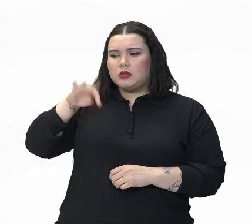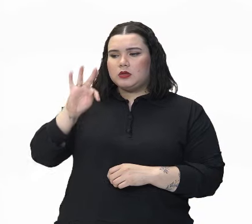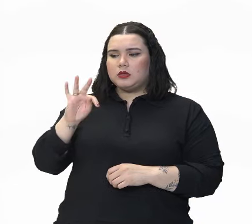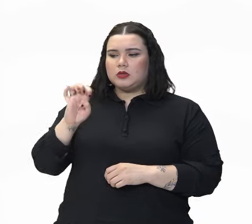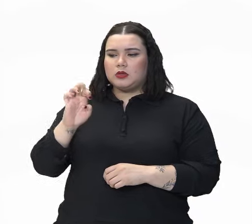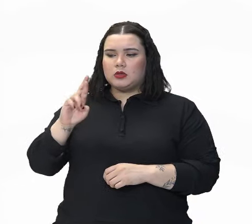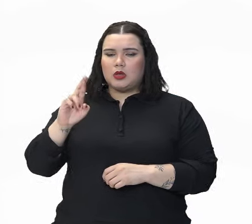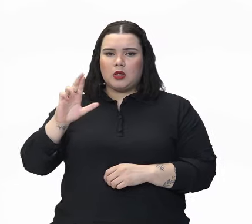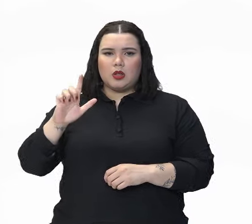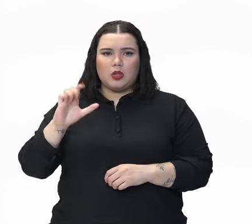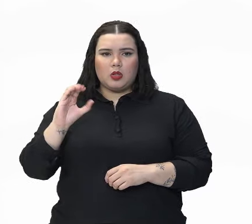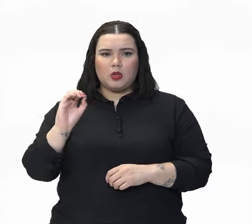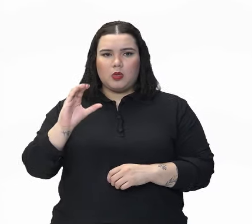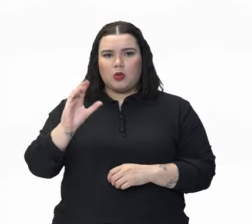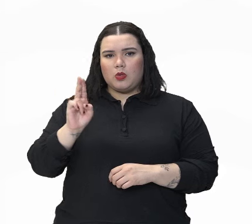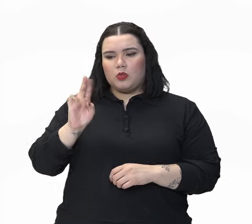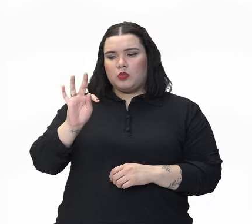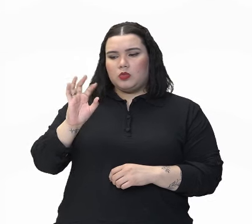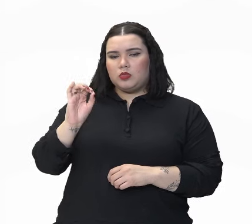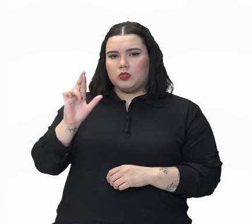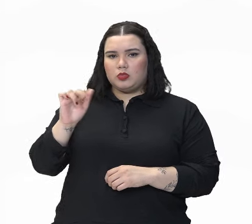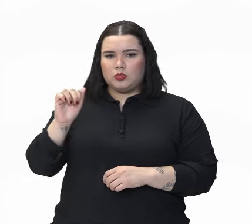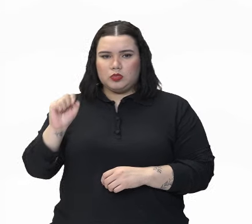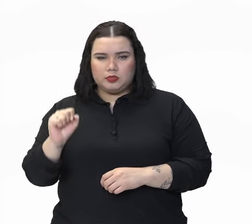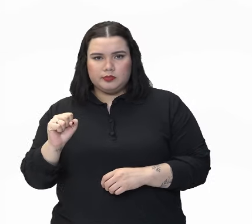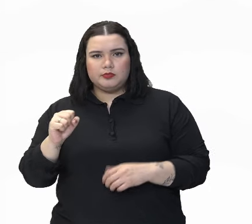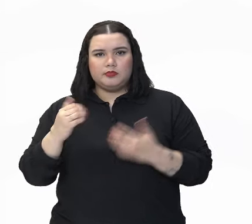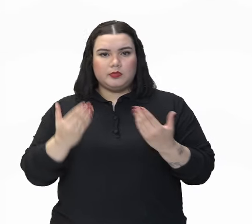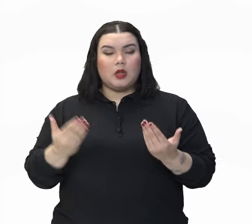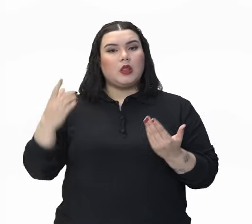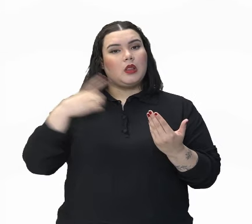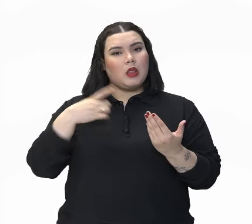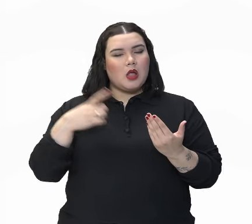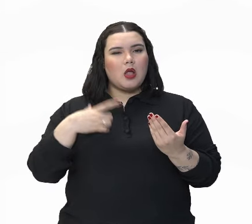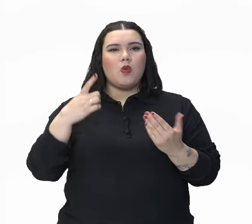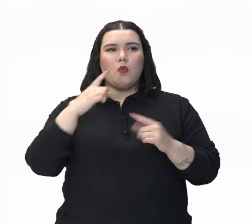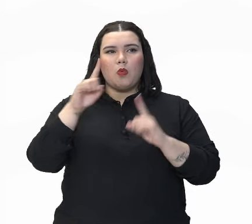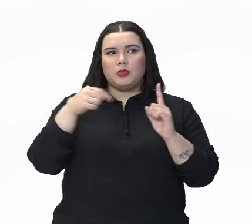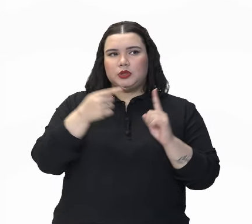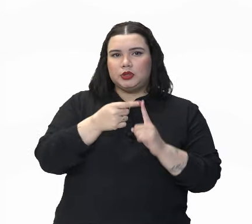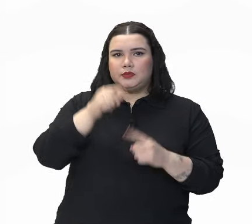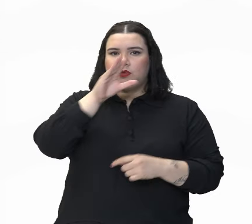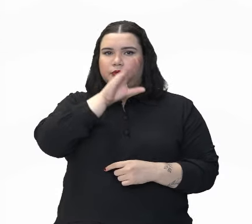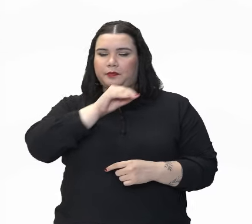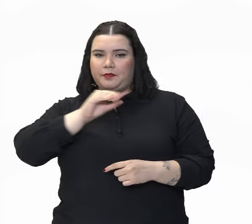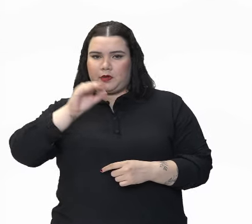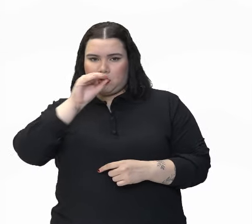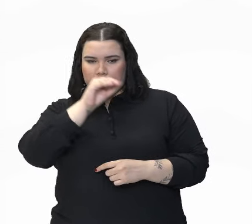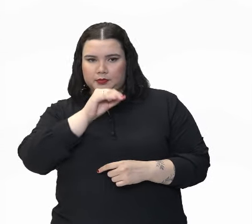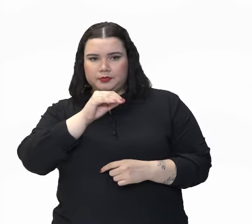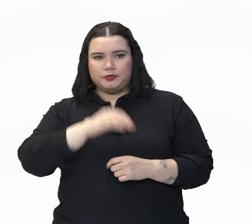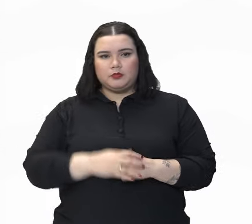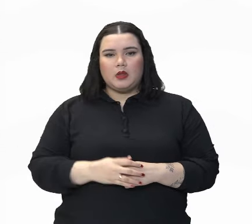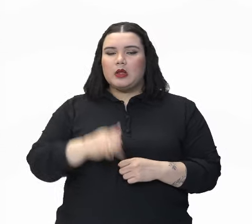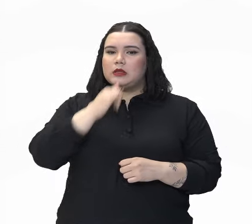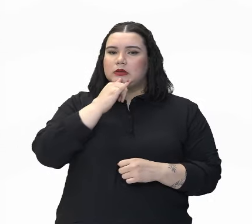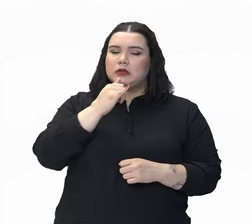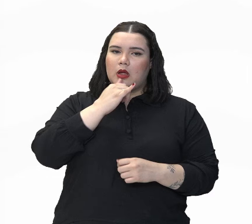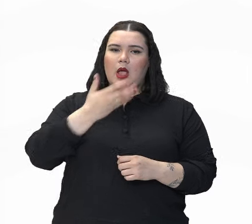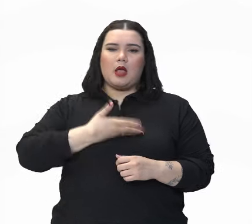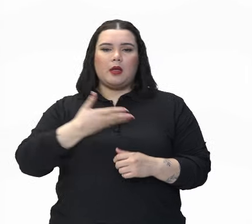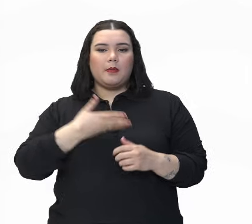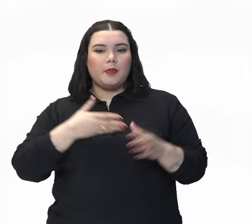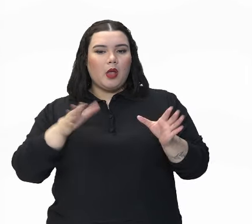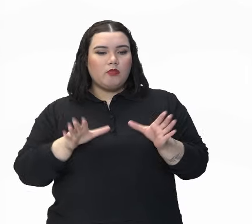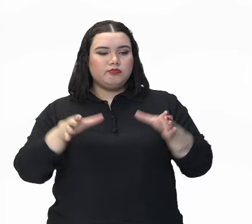têm intenções. Ninguém fala por falar. Até quando está um grupo de amigos falando de